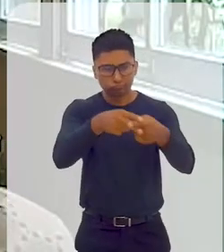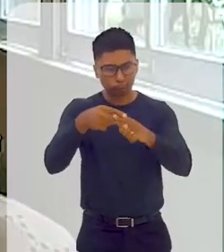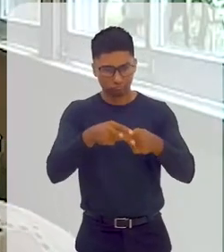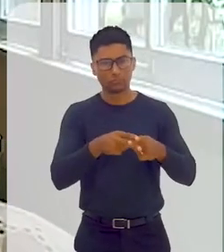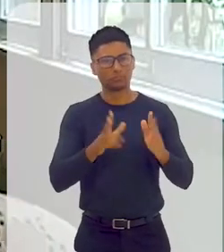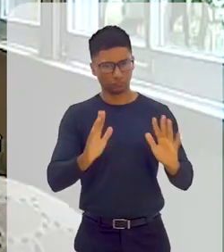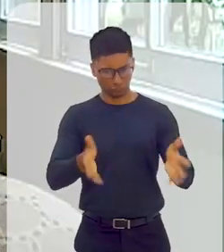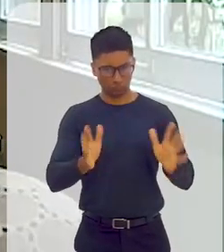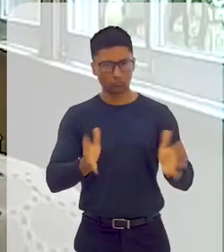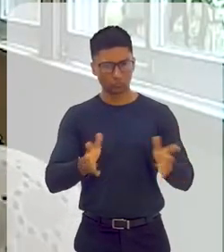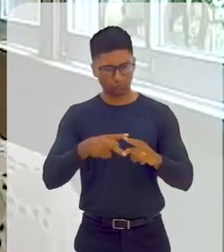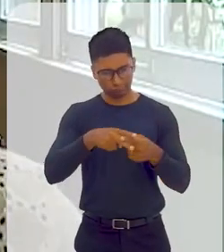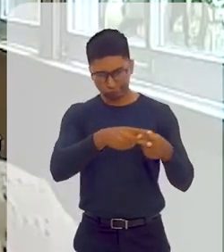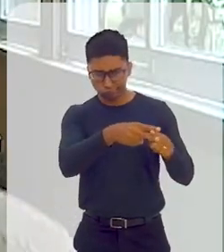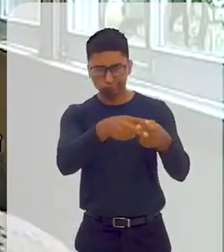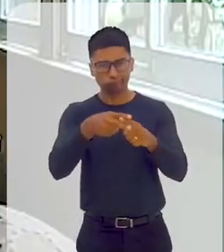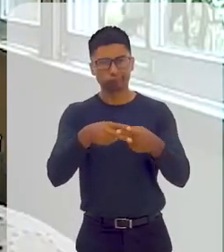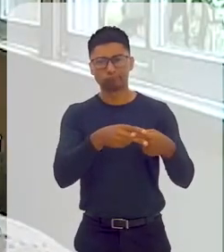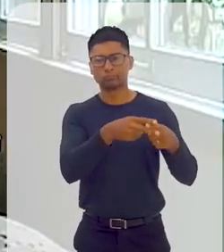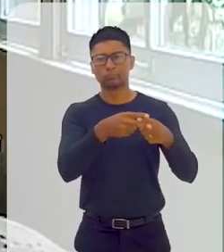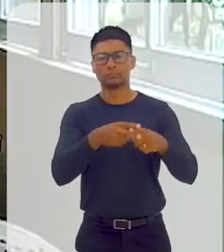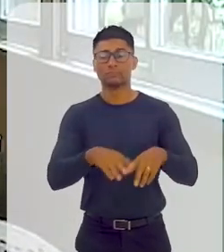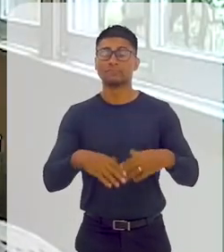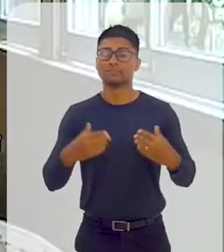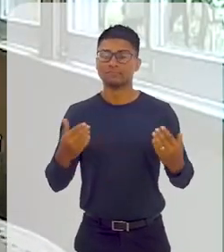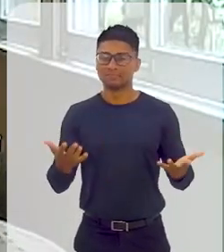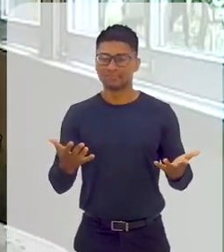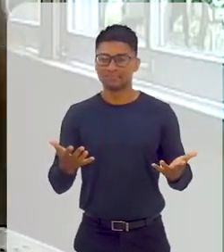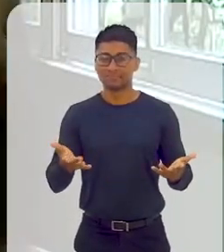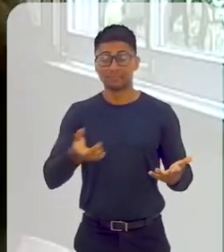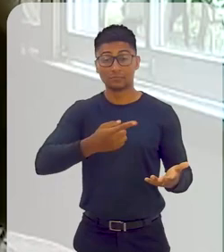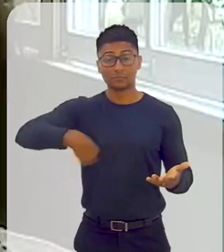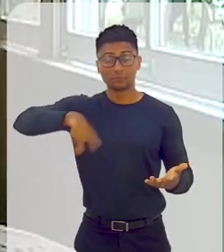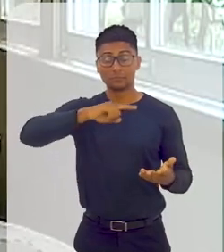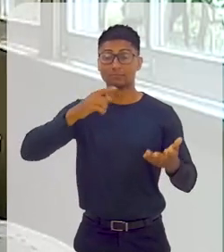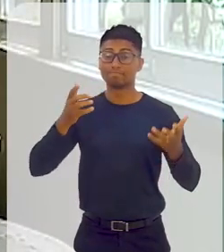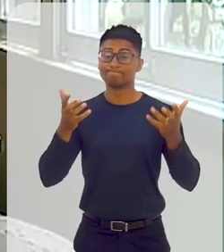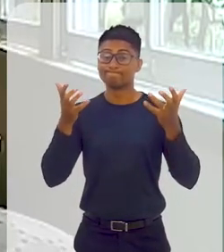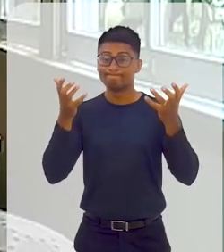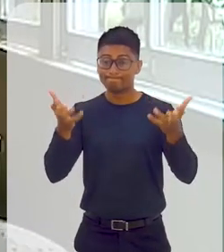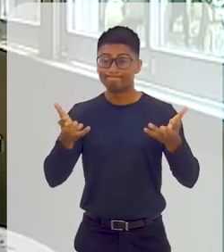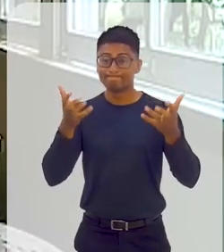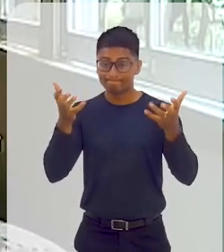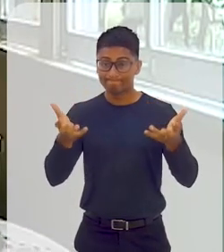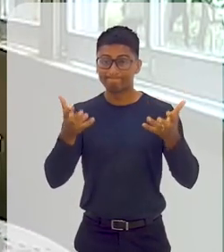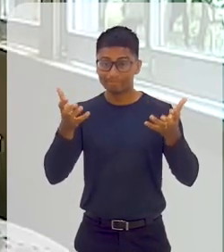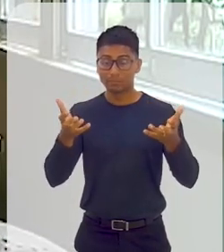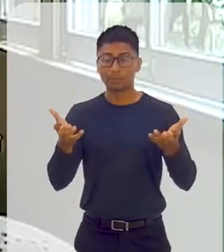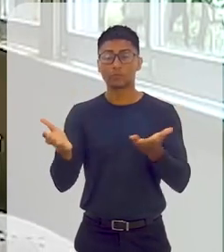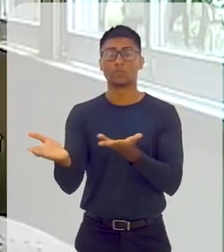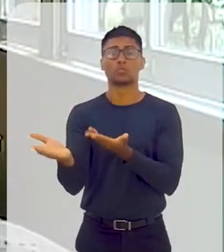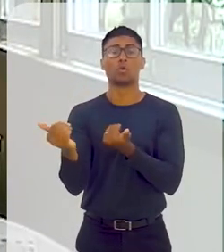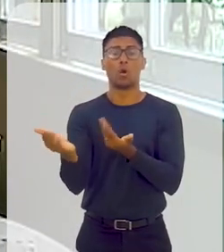o maior interesse em nos voltarmos para os jovens, para os alunos. Por exemplo,